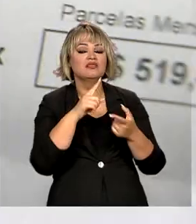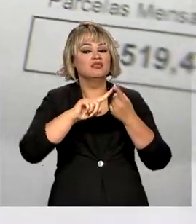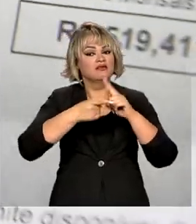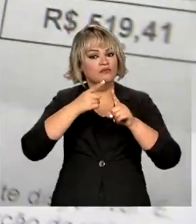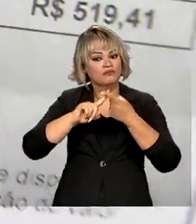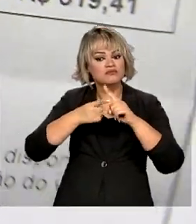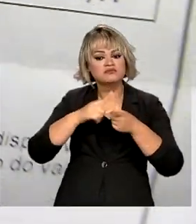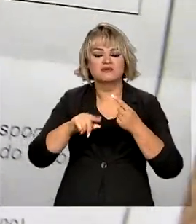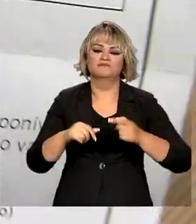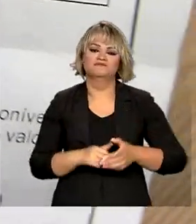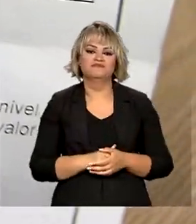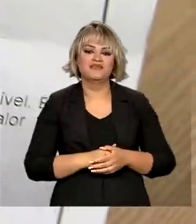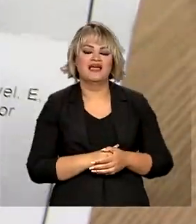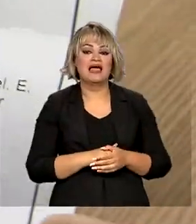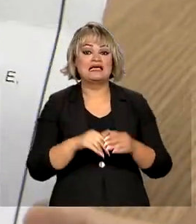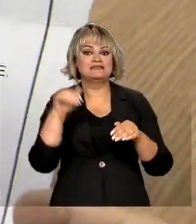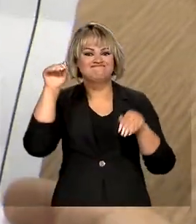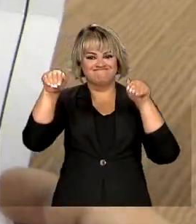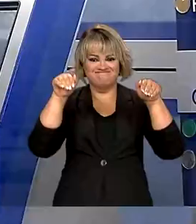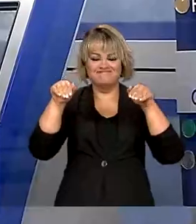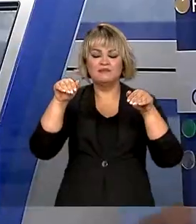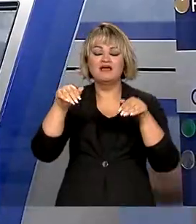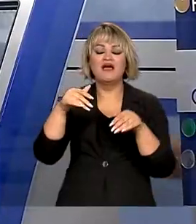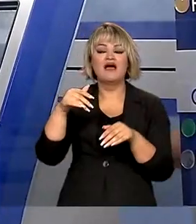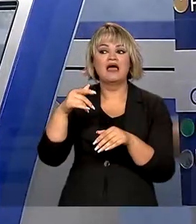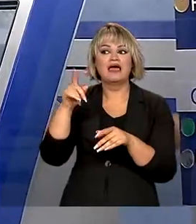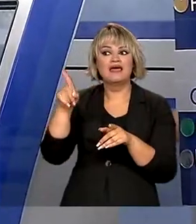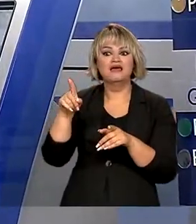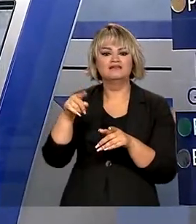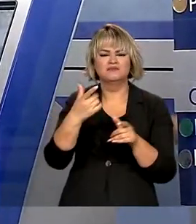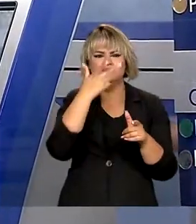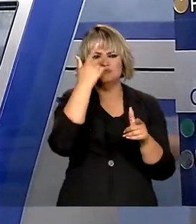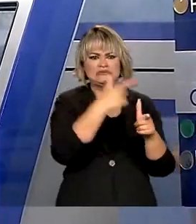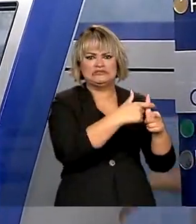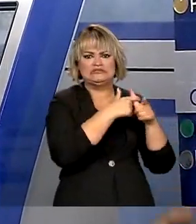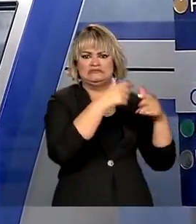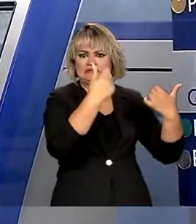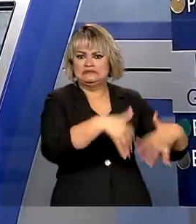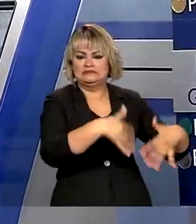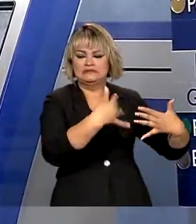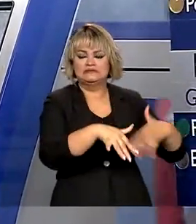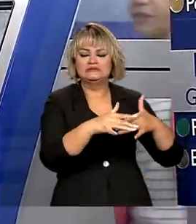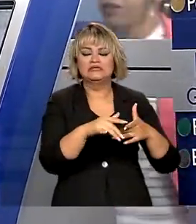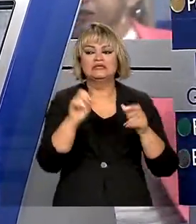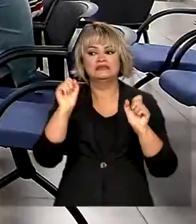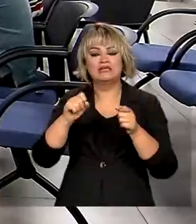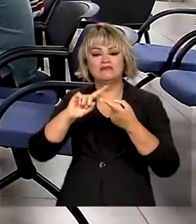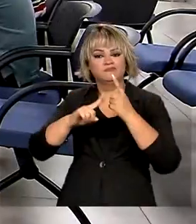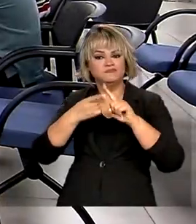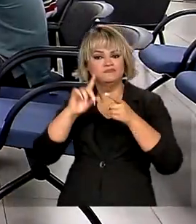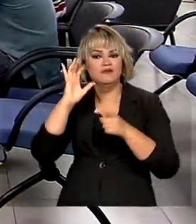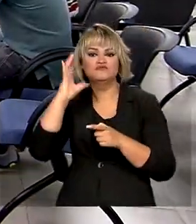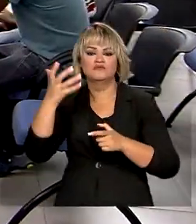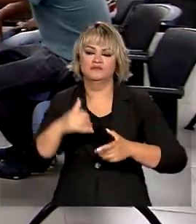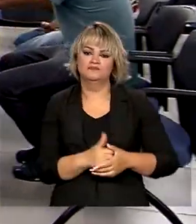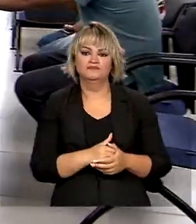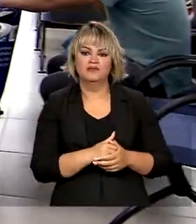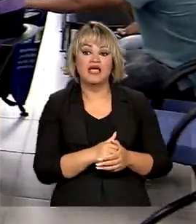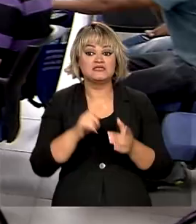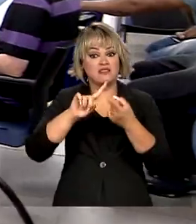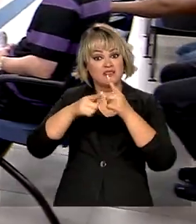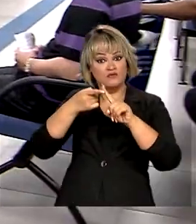suas dívidas. A campanha também vai alertar sobre o superendividamento e a possibilidade de resolver o problema. As